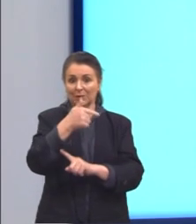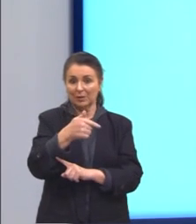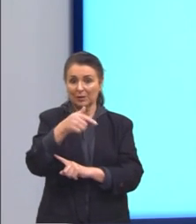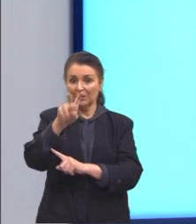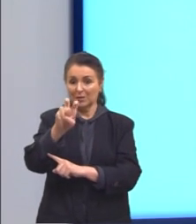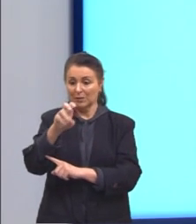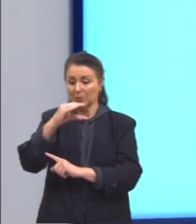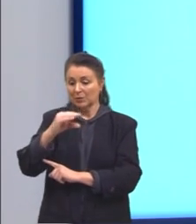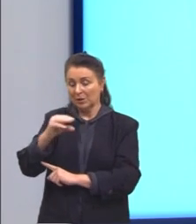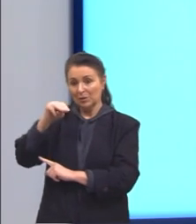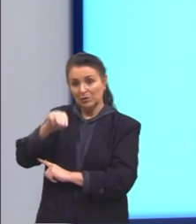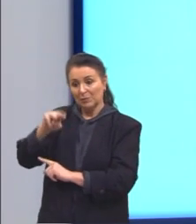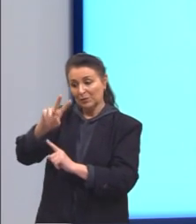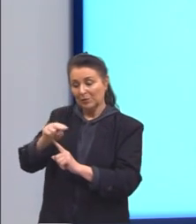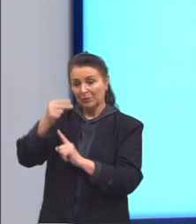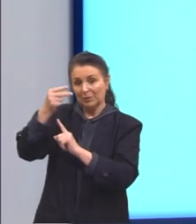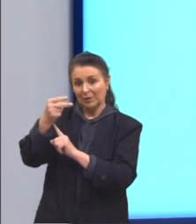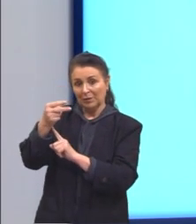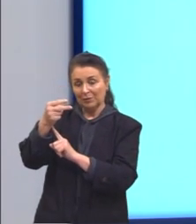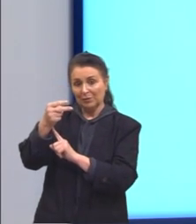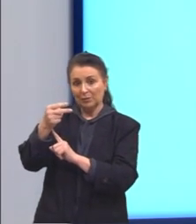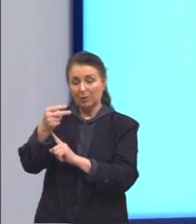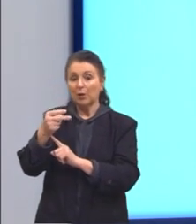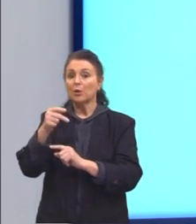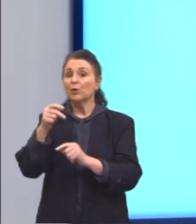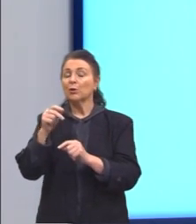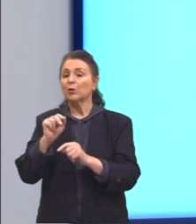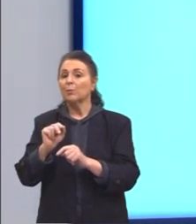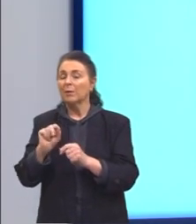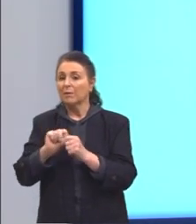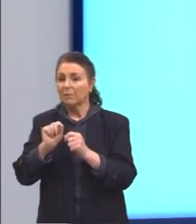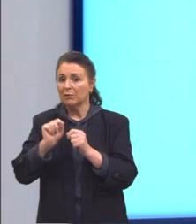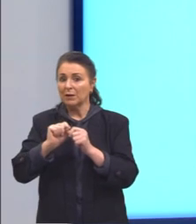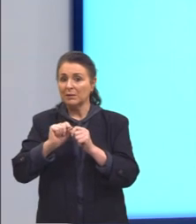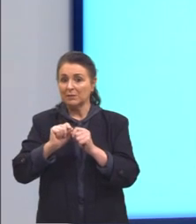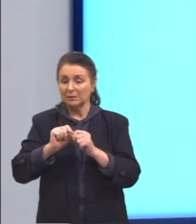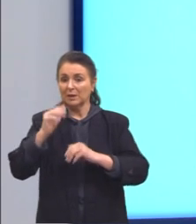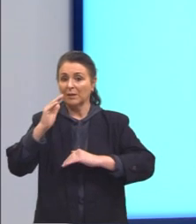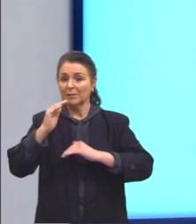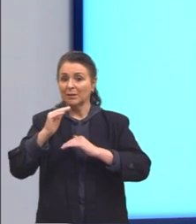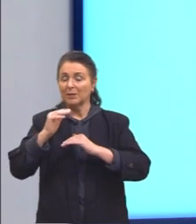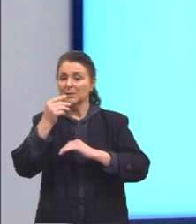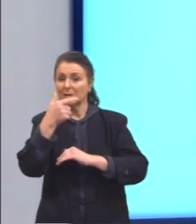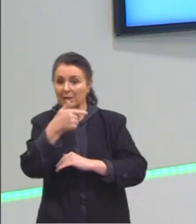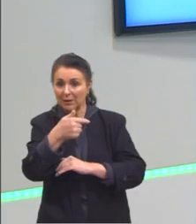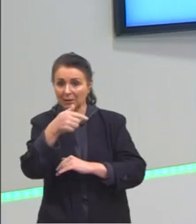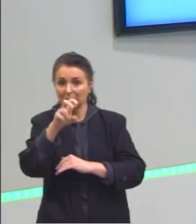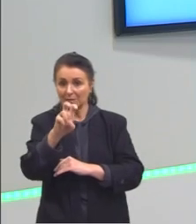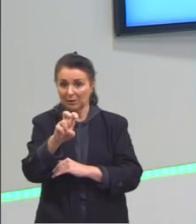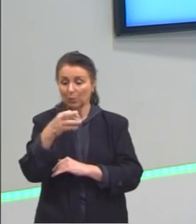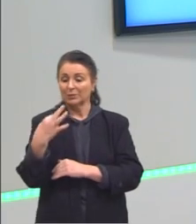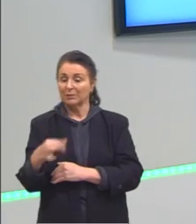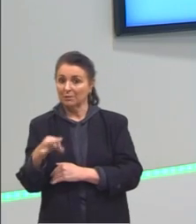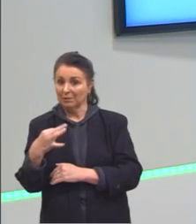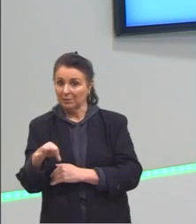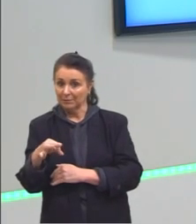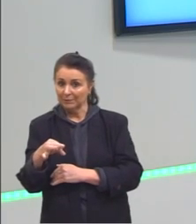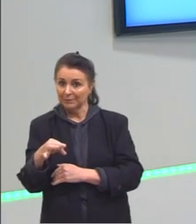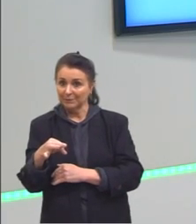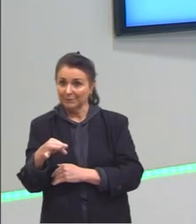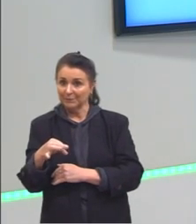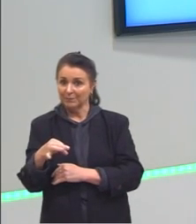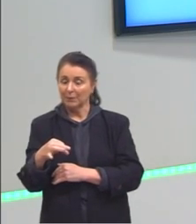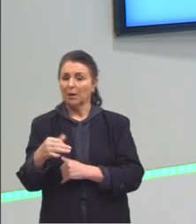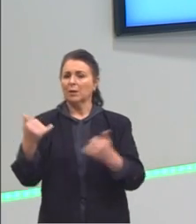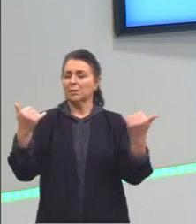centímetros quadrados, e o custo de fabricação de 75 centavos. Coloquei